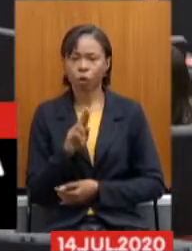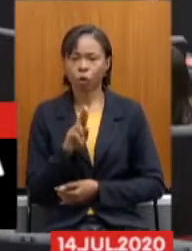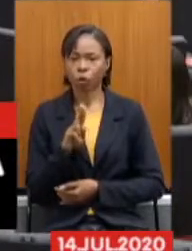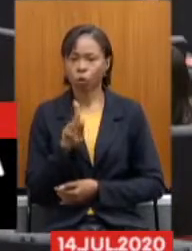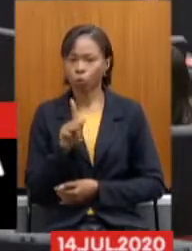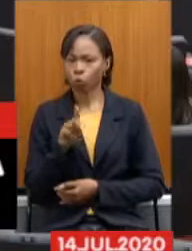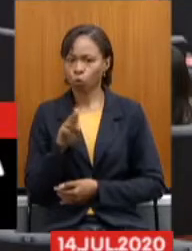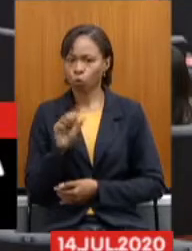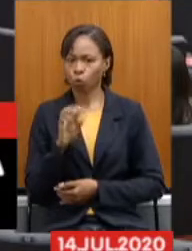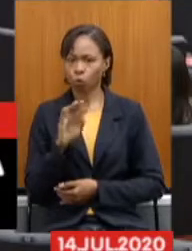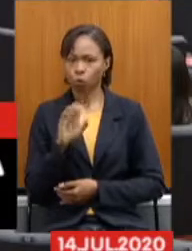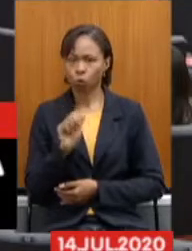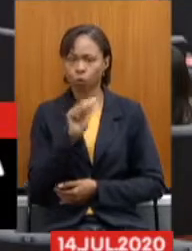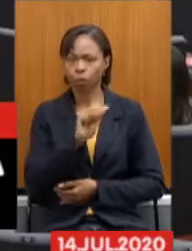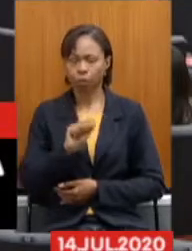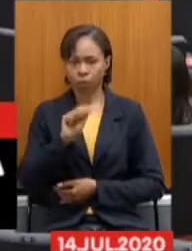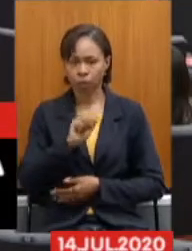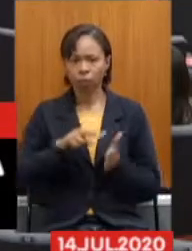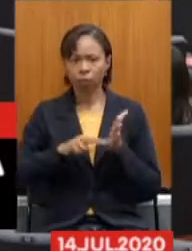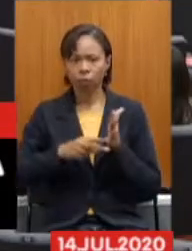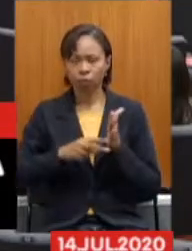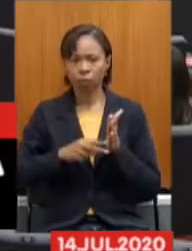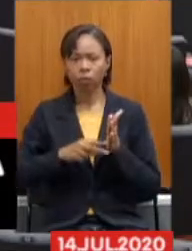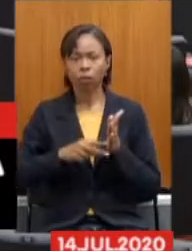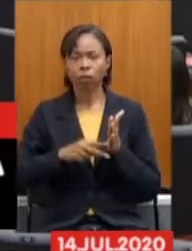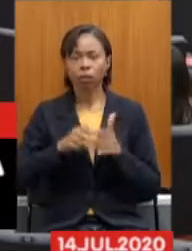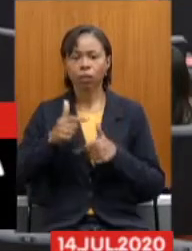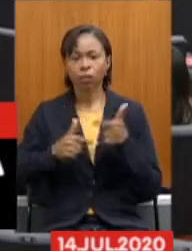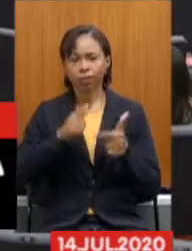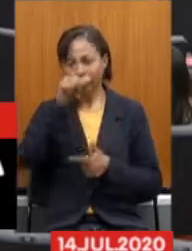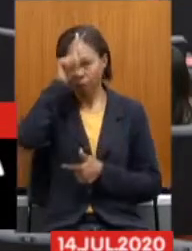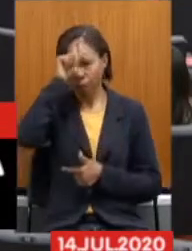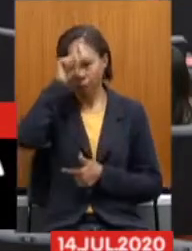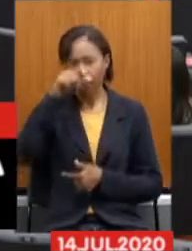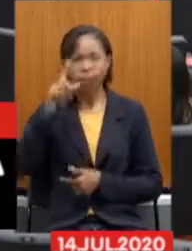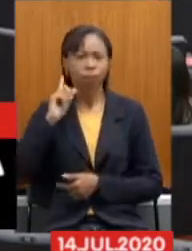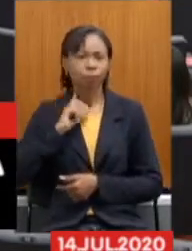da Associação Sindical dos Trabalhadores dos Hospitais de Minas Gerais.